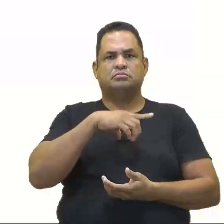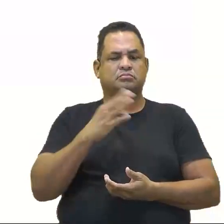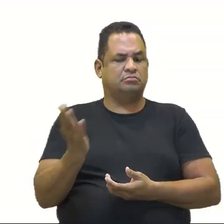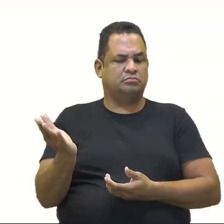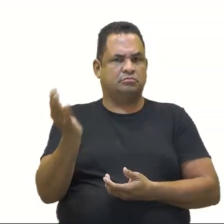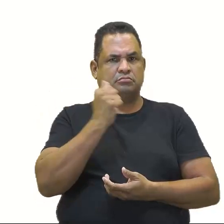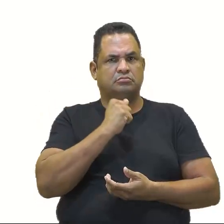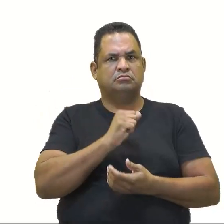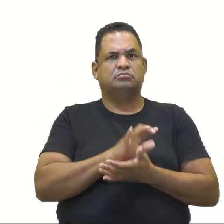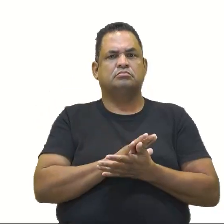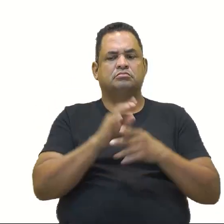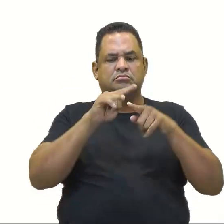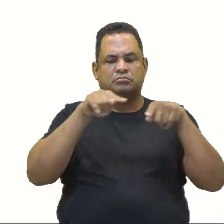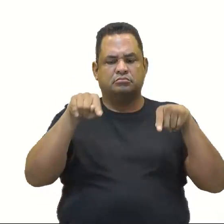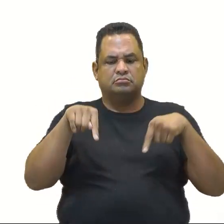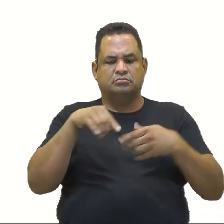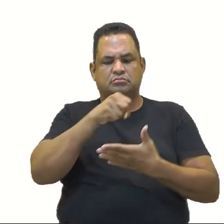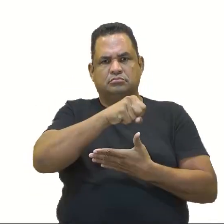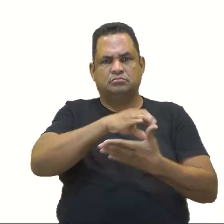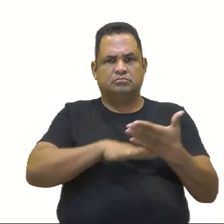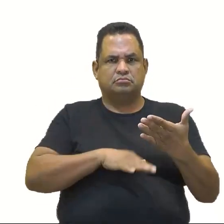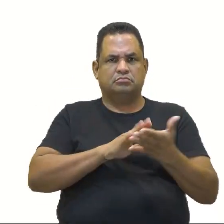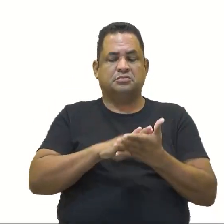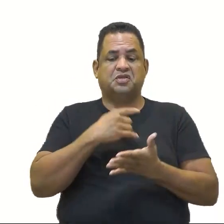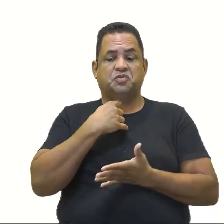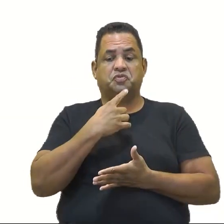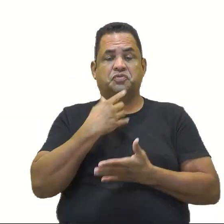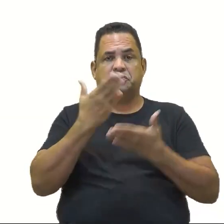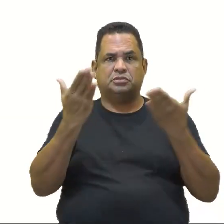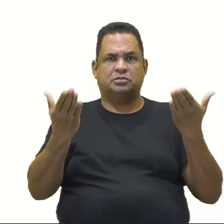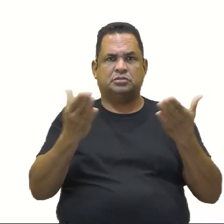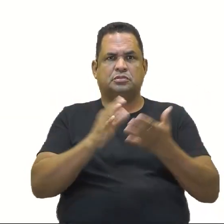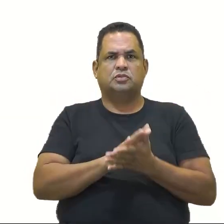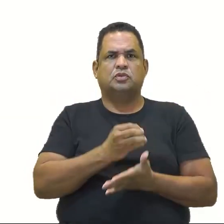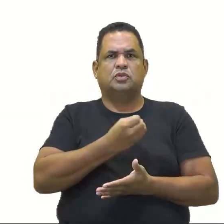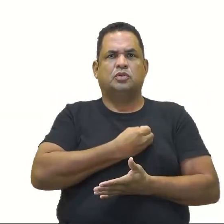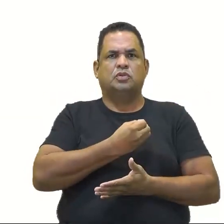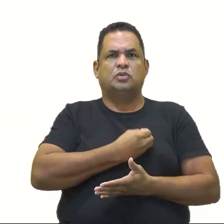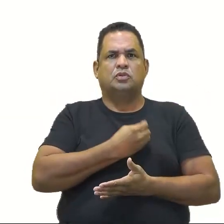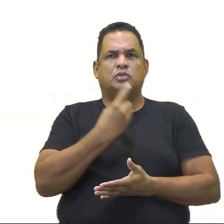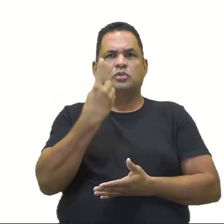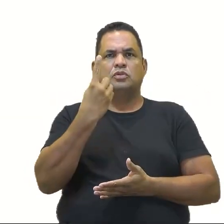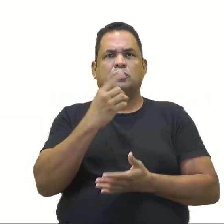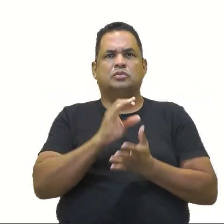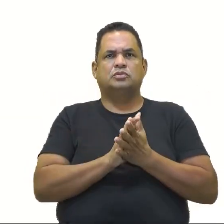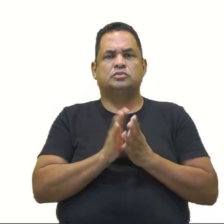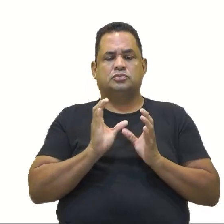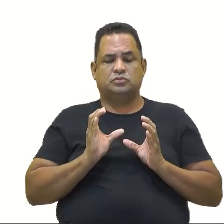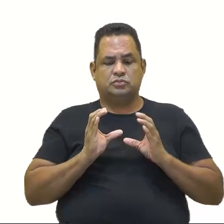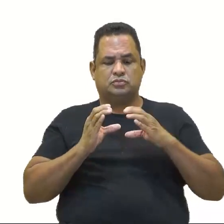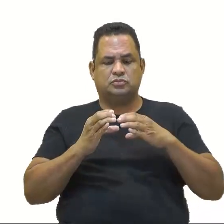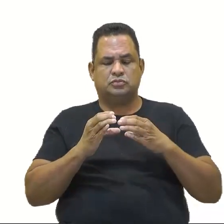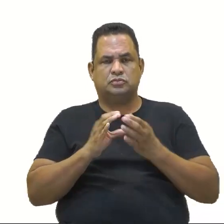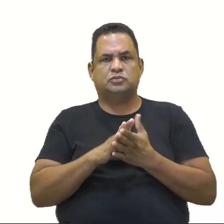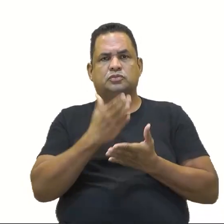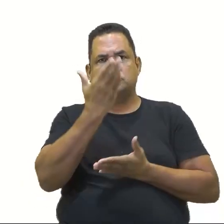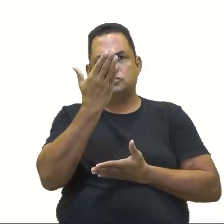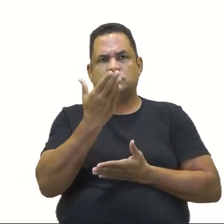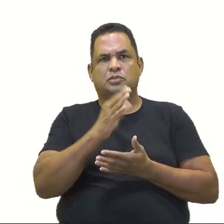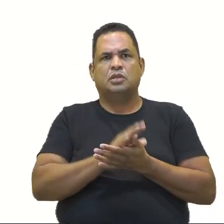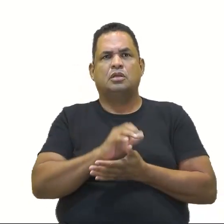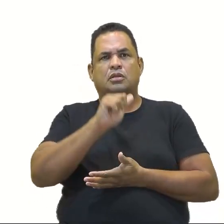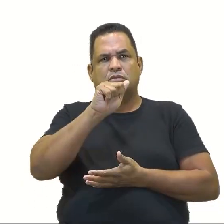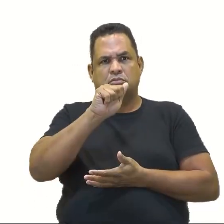Atividade de sala, vamos tirar as dúvidas. Bora ver. Questão de número 1. Dados os conjuntos. Conjunto